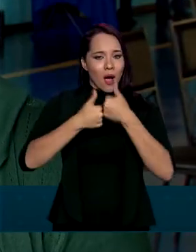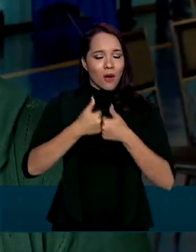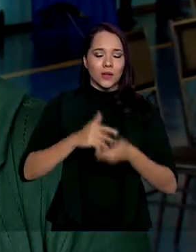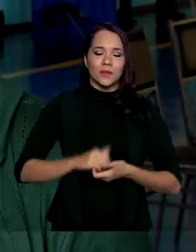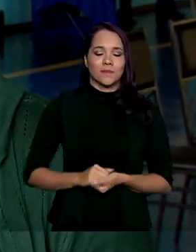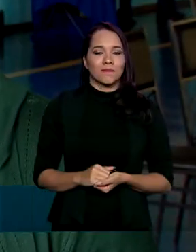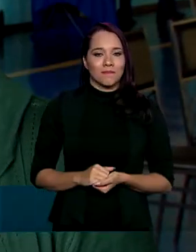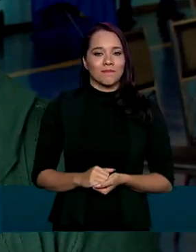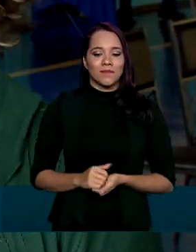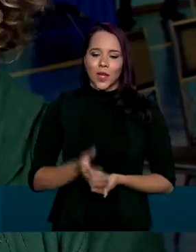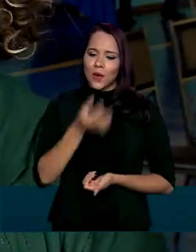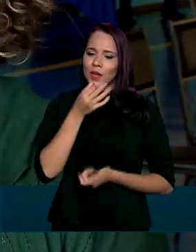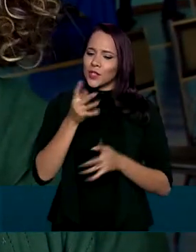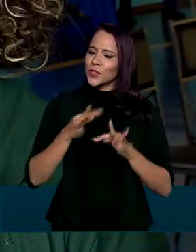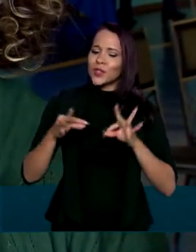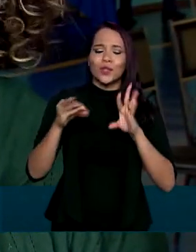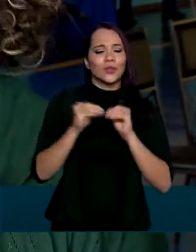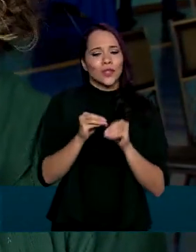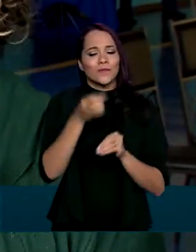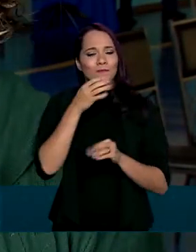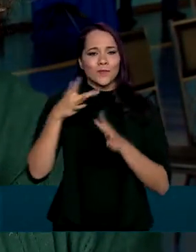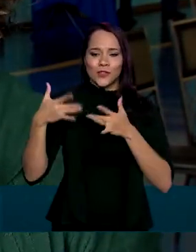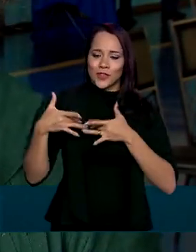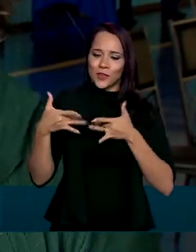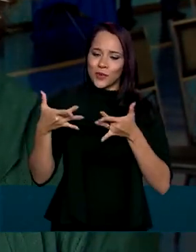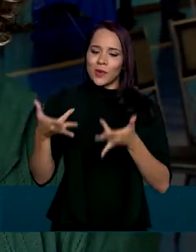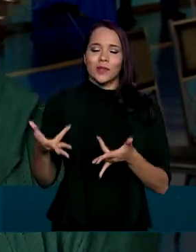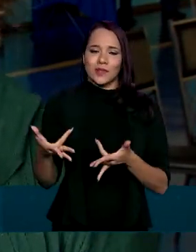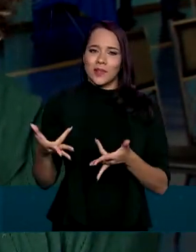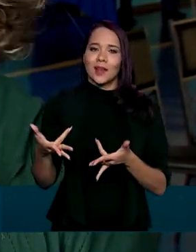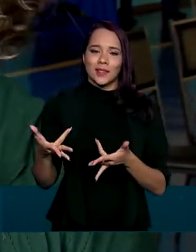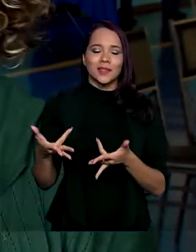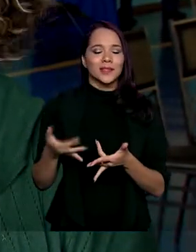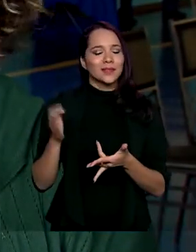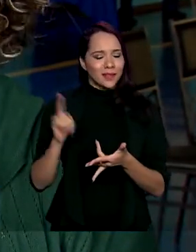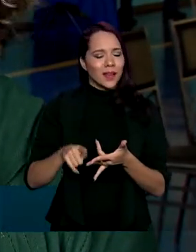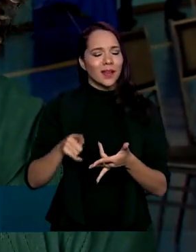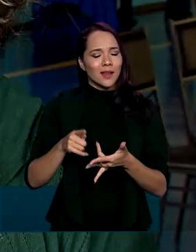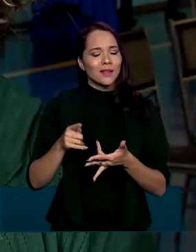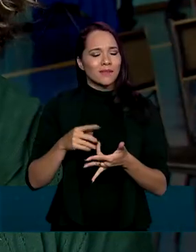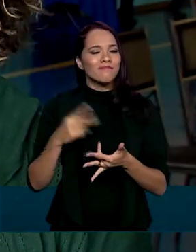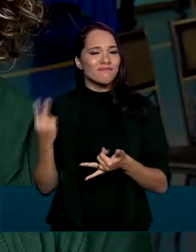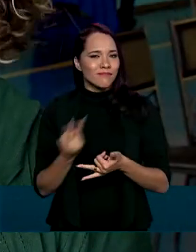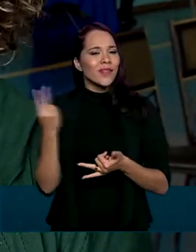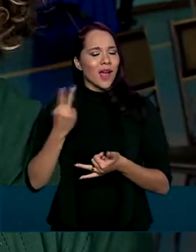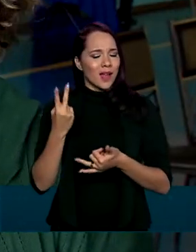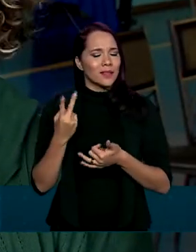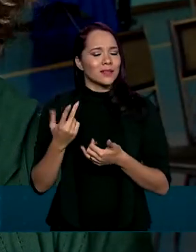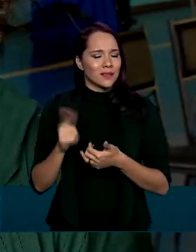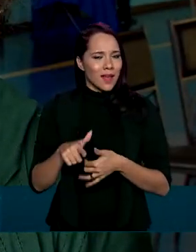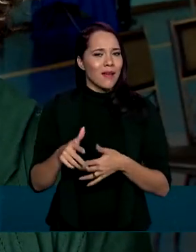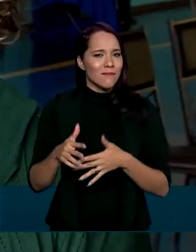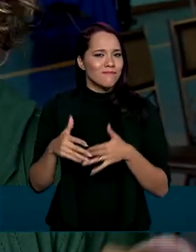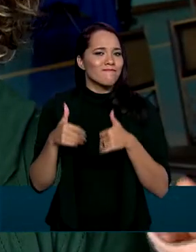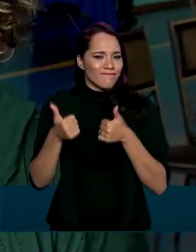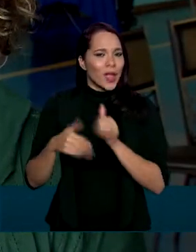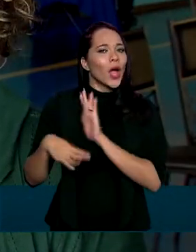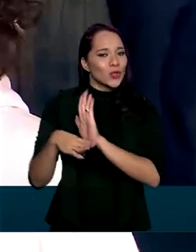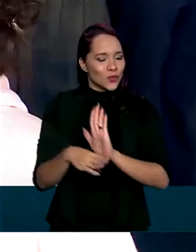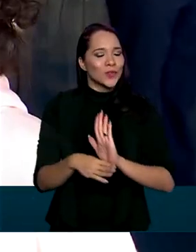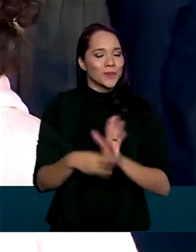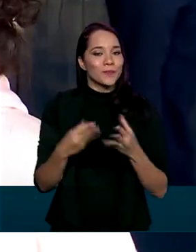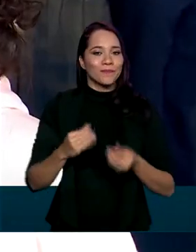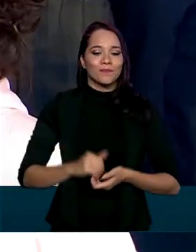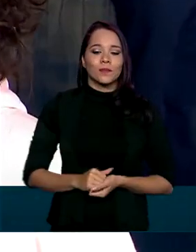atitude de generosidade é válida, é muito, ajuda bastante.